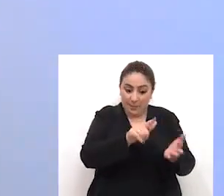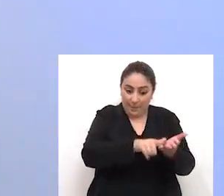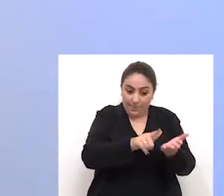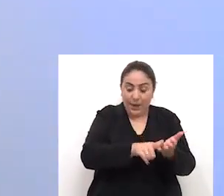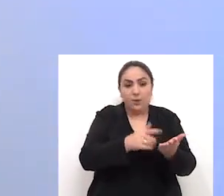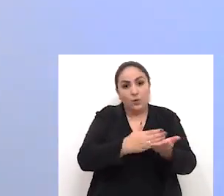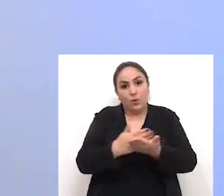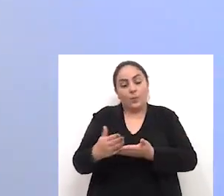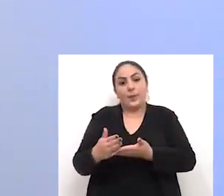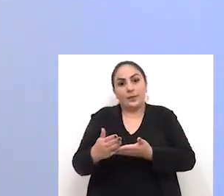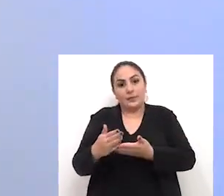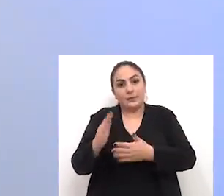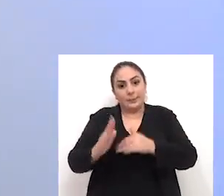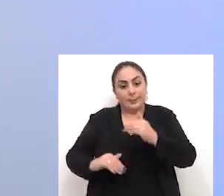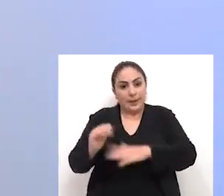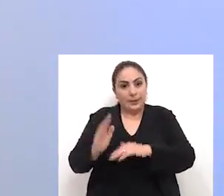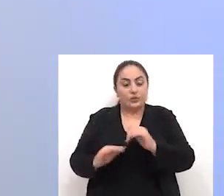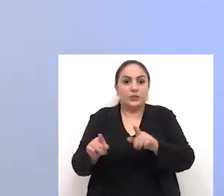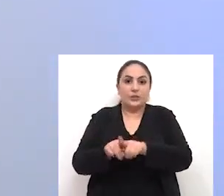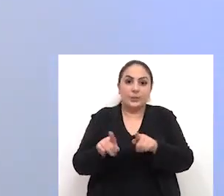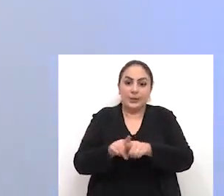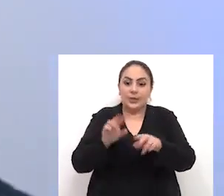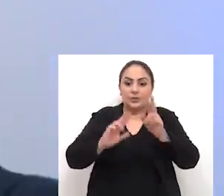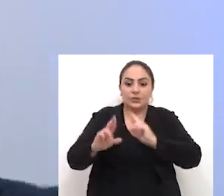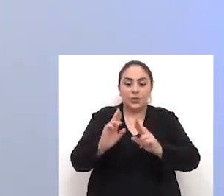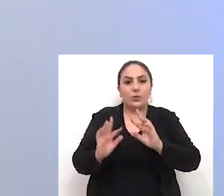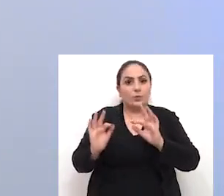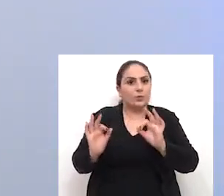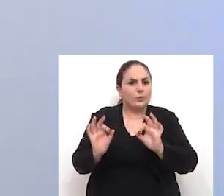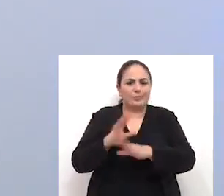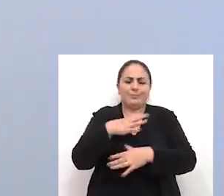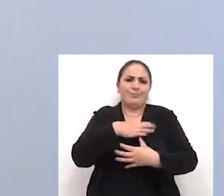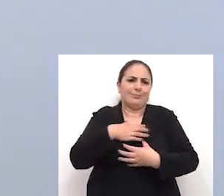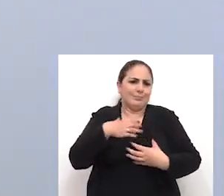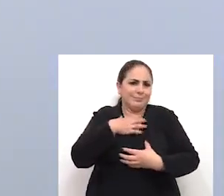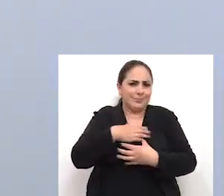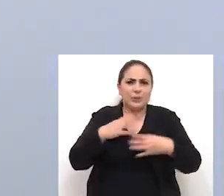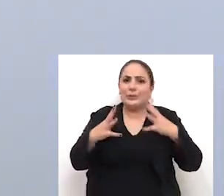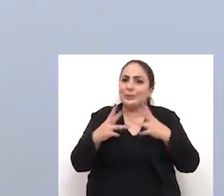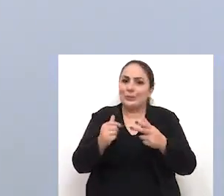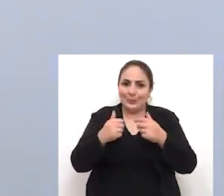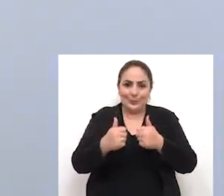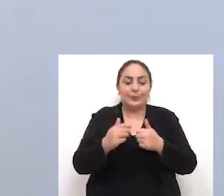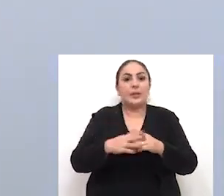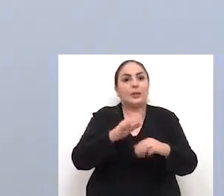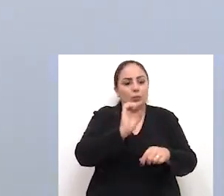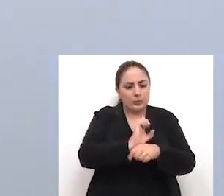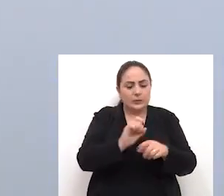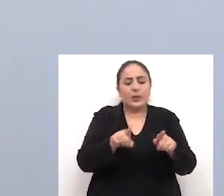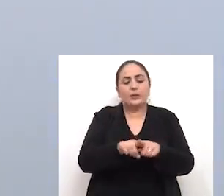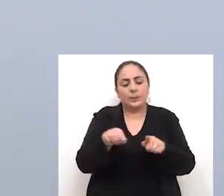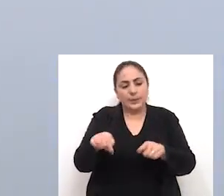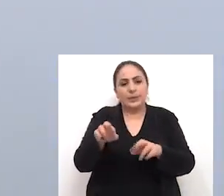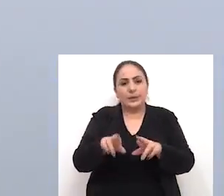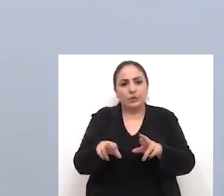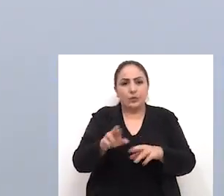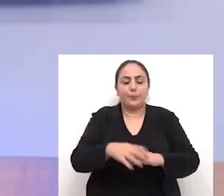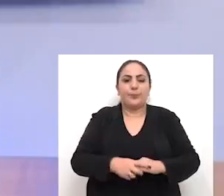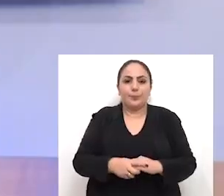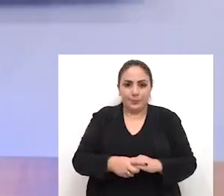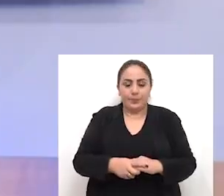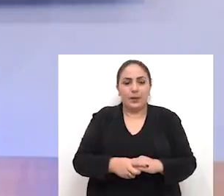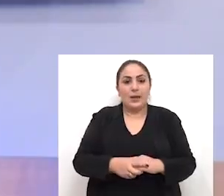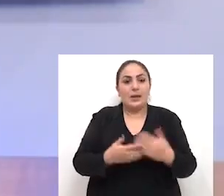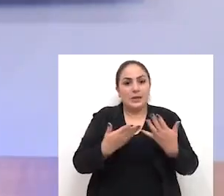e resulte no fim desta frustração de todos que é do estado e que é também aqui da região